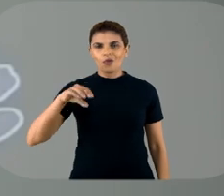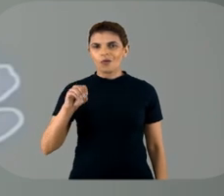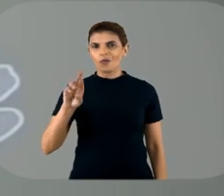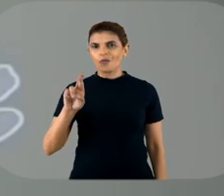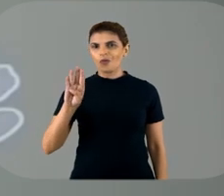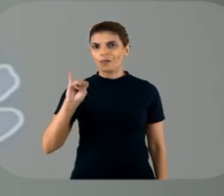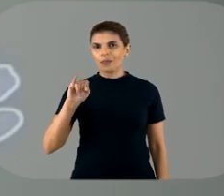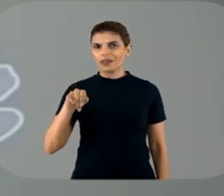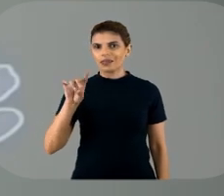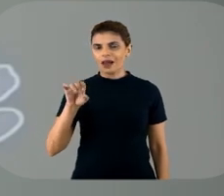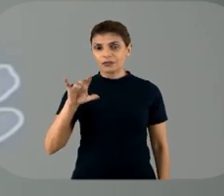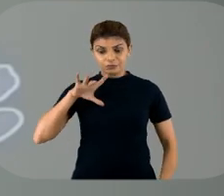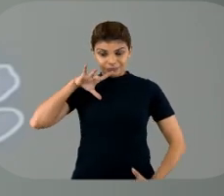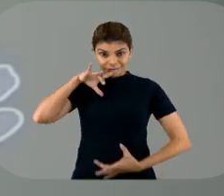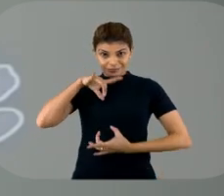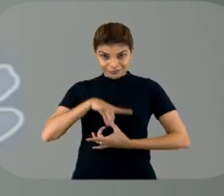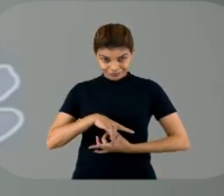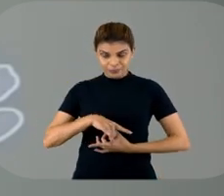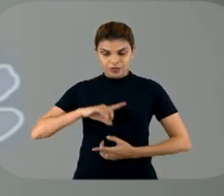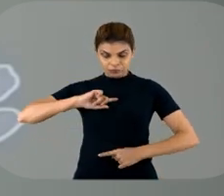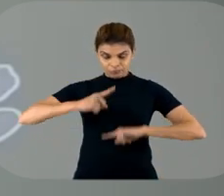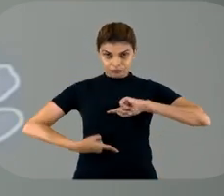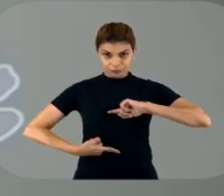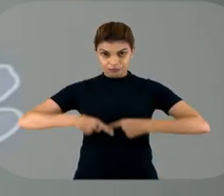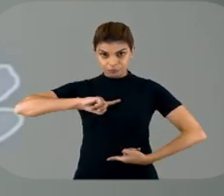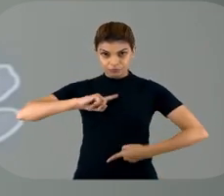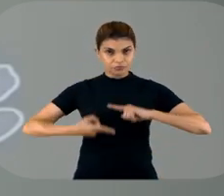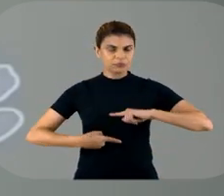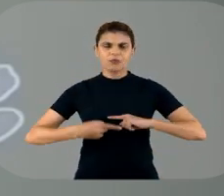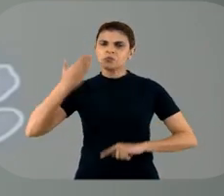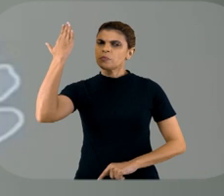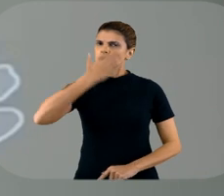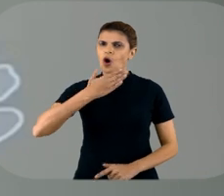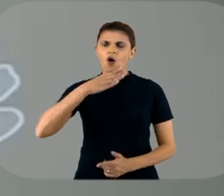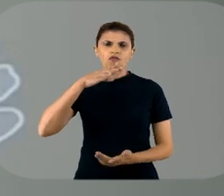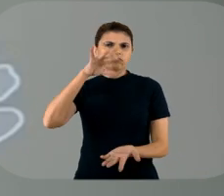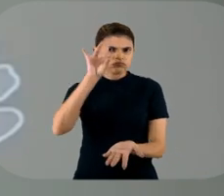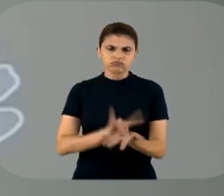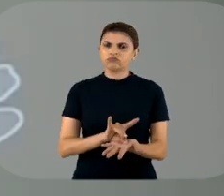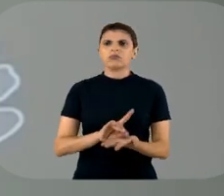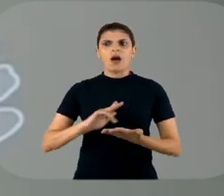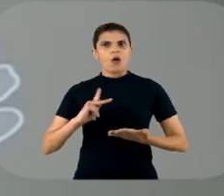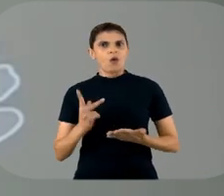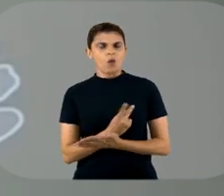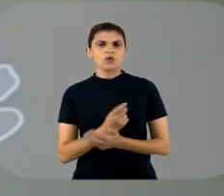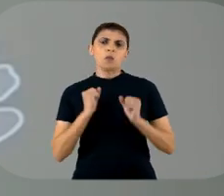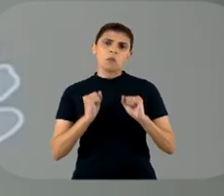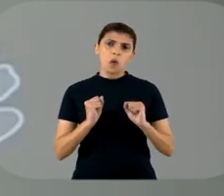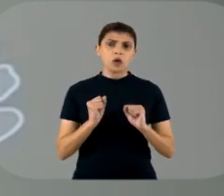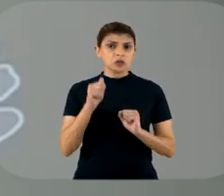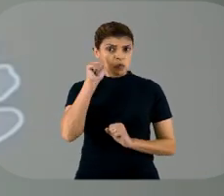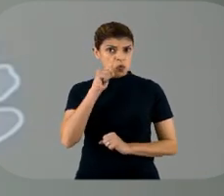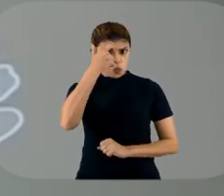à transmissão vertical, ainda não tem nada concreto de que ela esteja acontecendo, quer dizer,